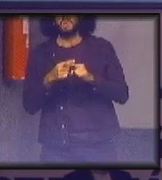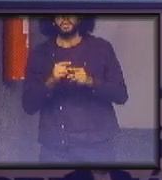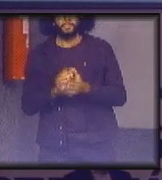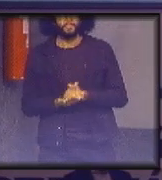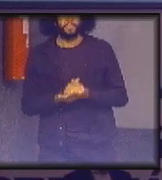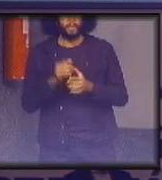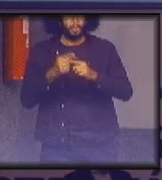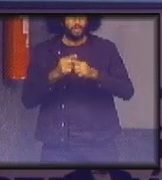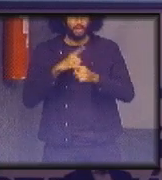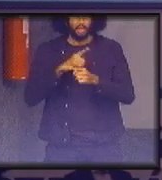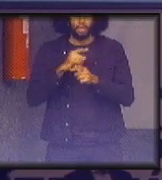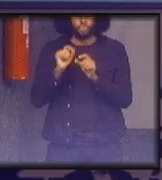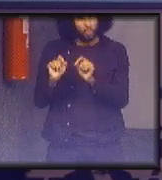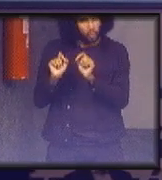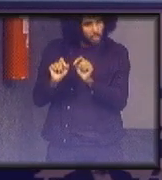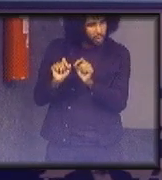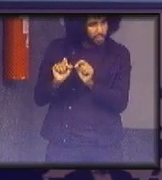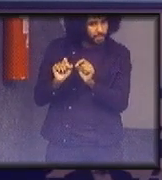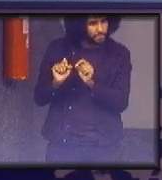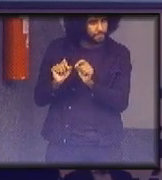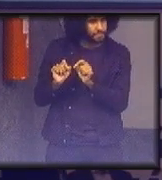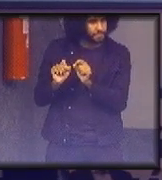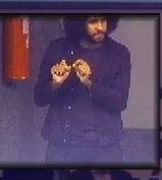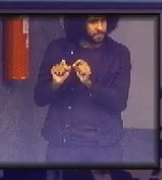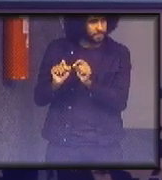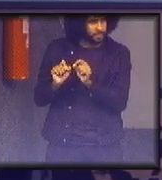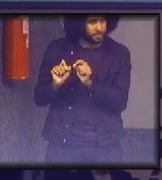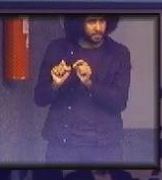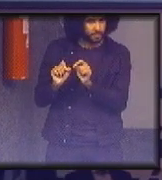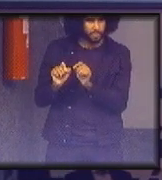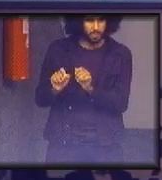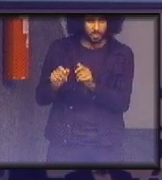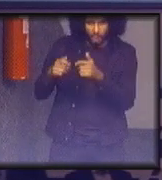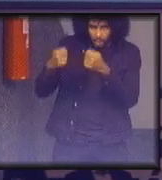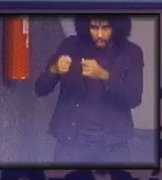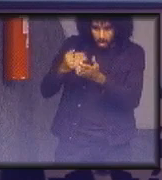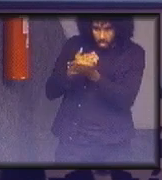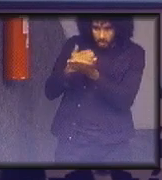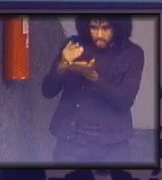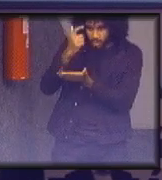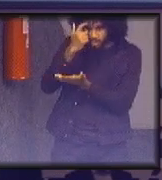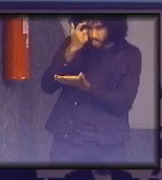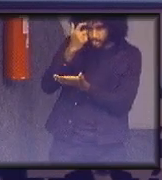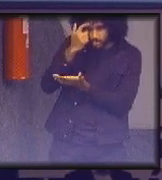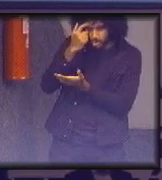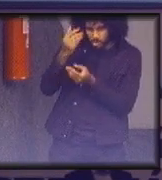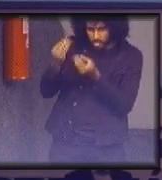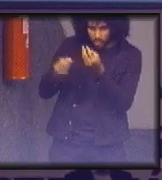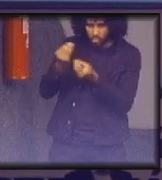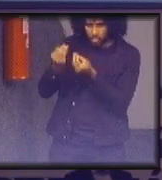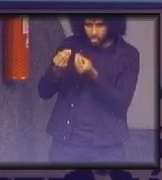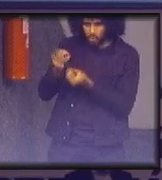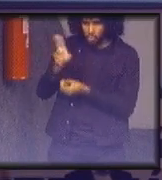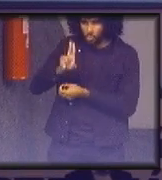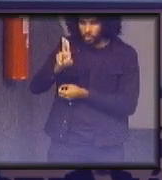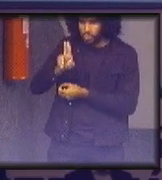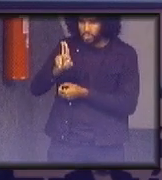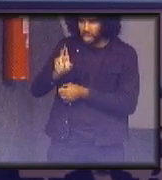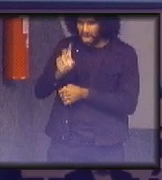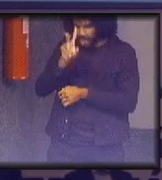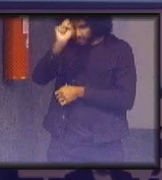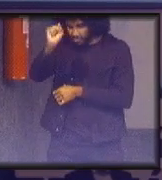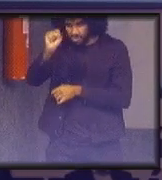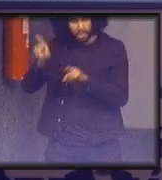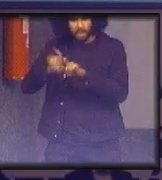porque vem um fator aí que é o seguinte você tem que começar a pensar não só no uso da potência mas da curva de